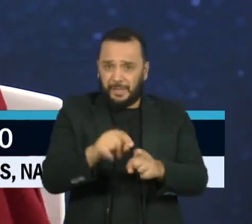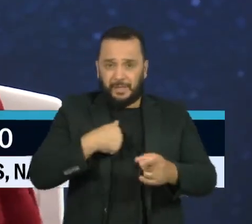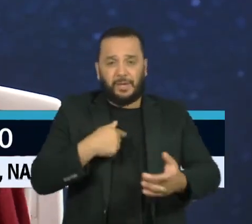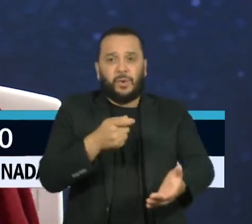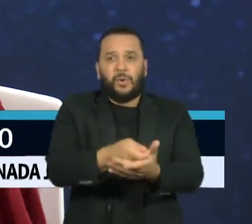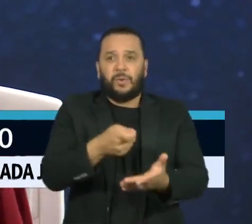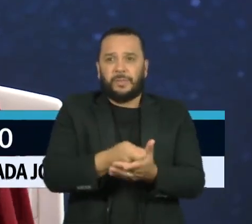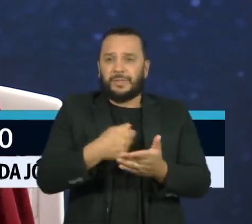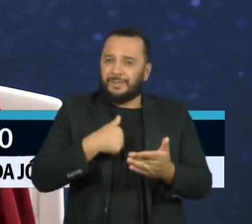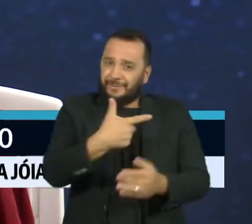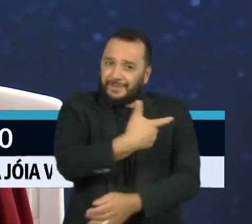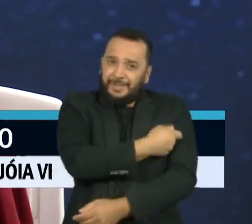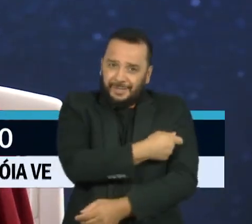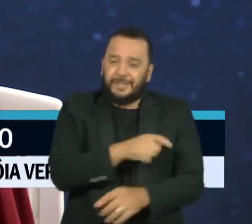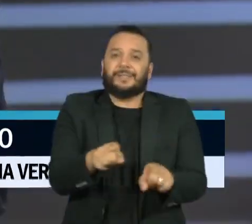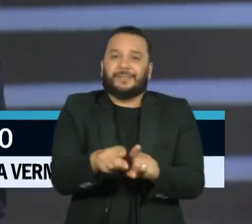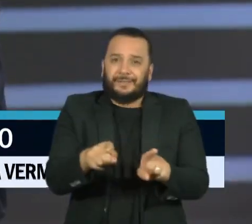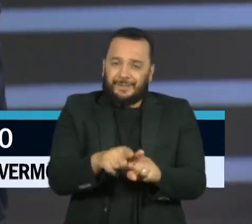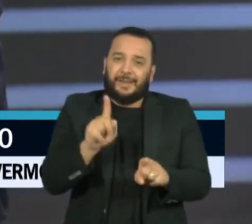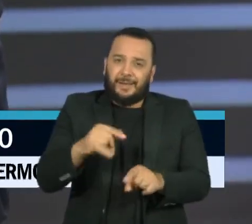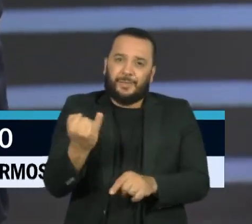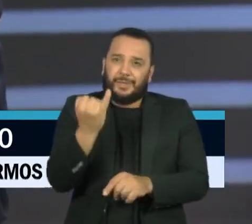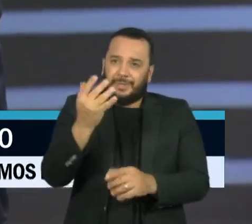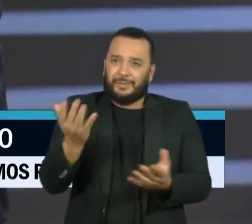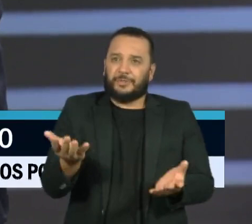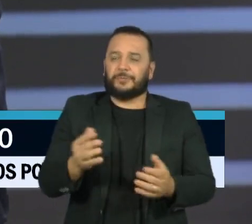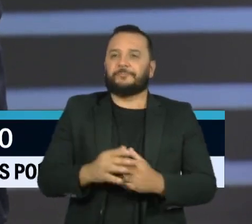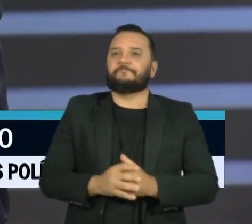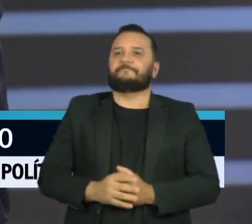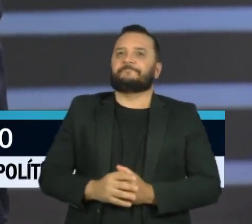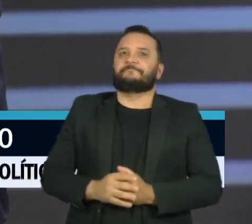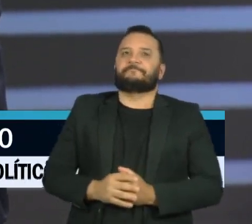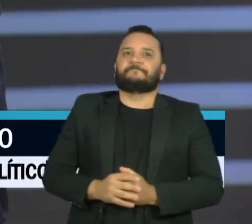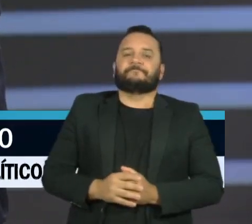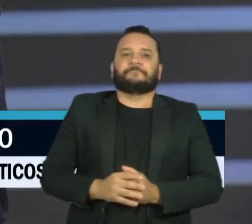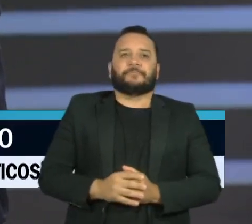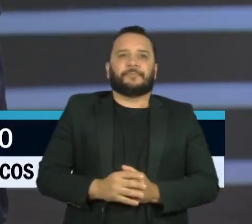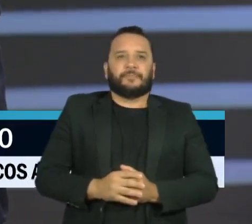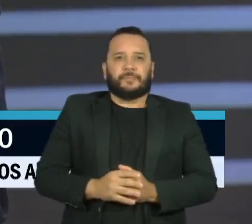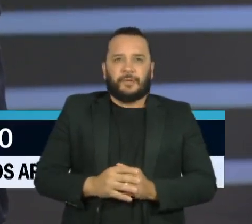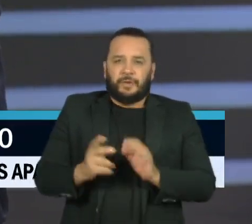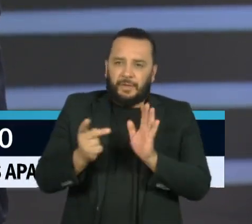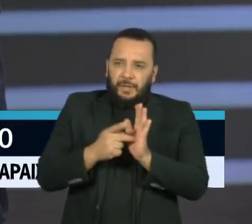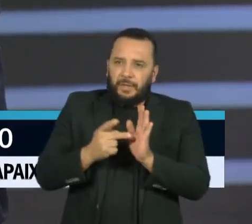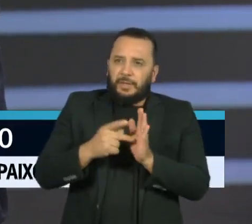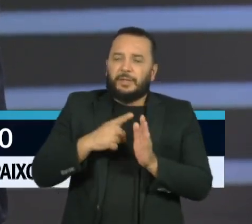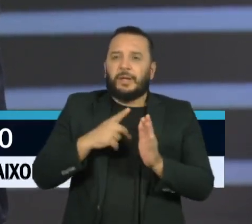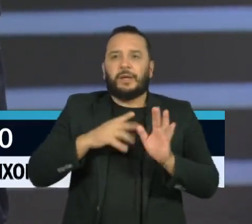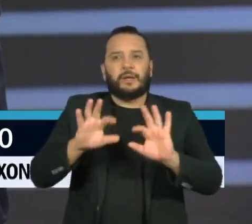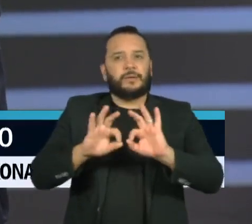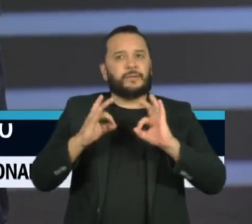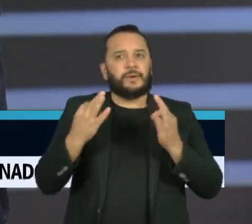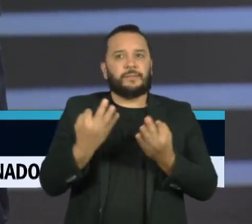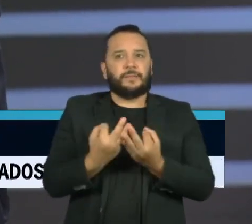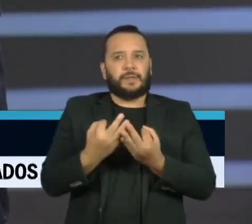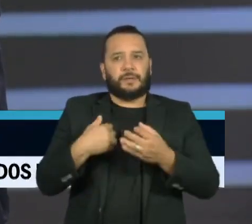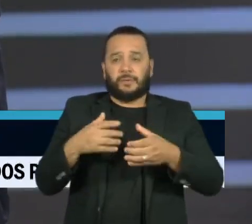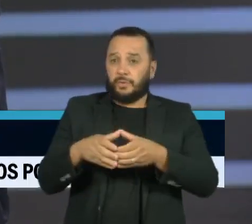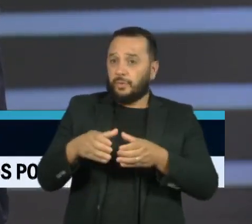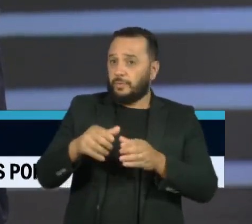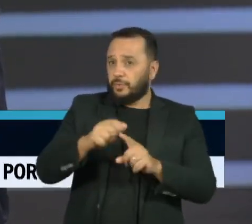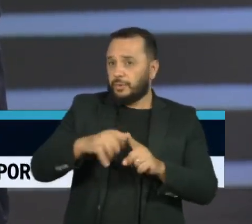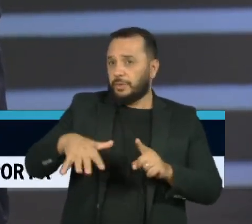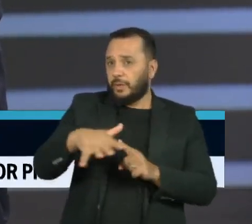é uma batalha desse novo governo. É, porque a gente sabe que tem muitas famílias em classes sociais mais